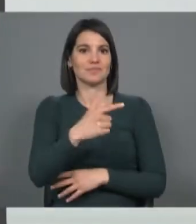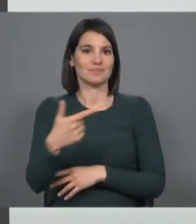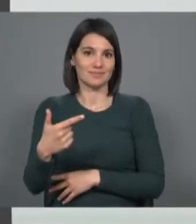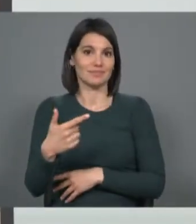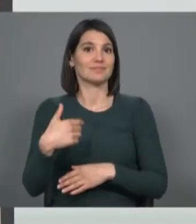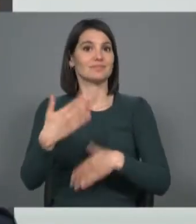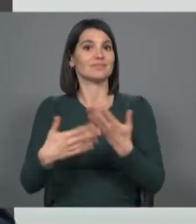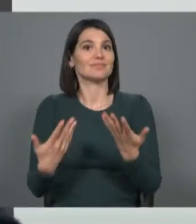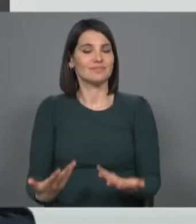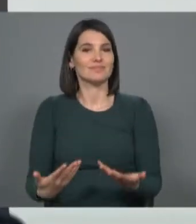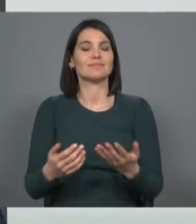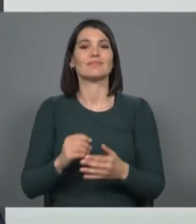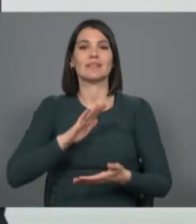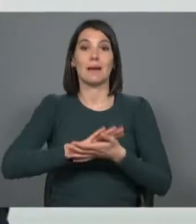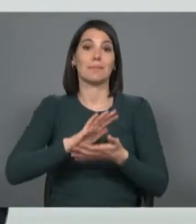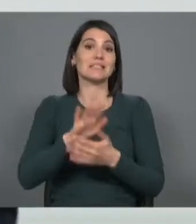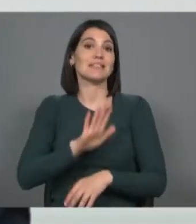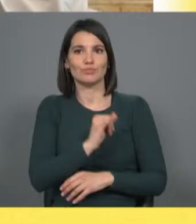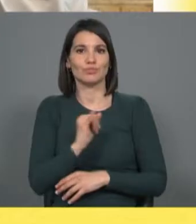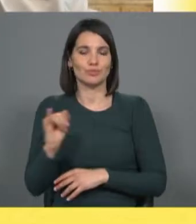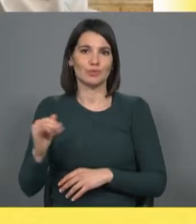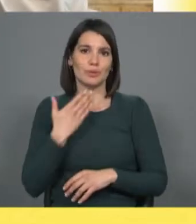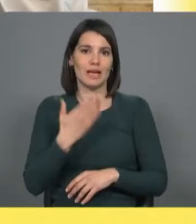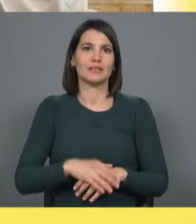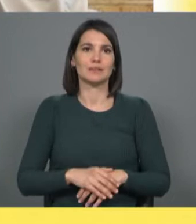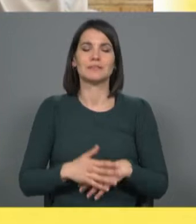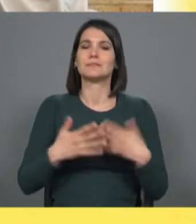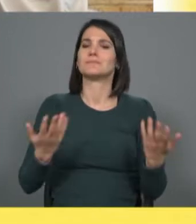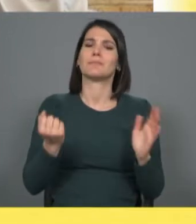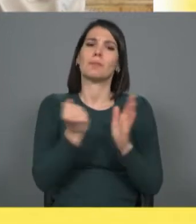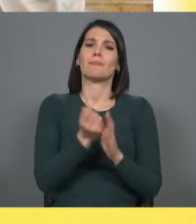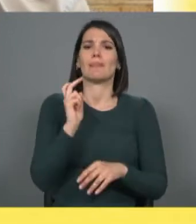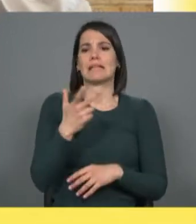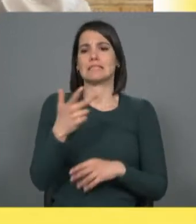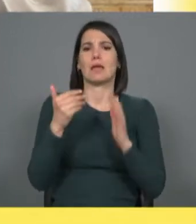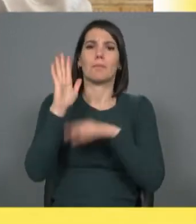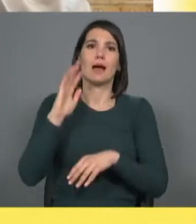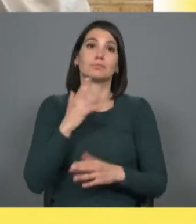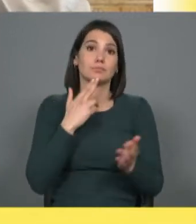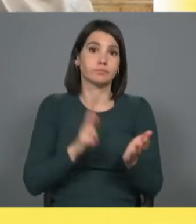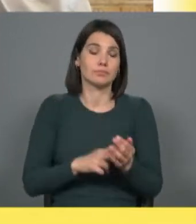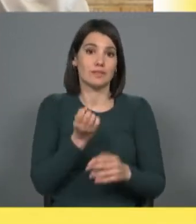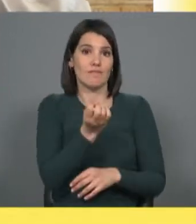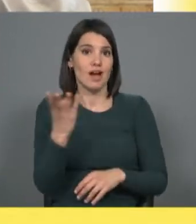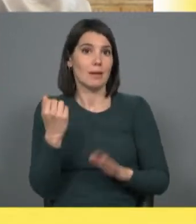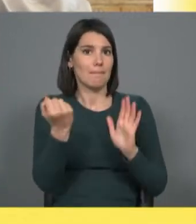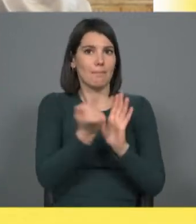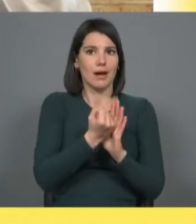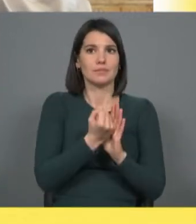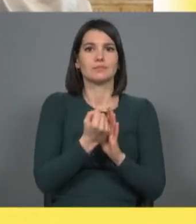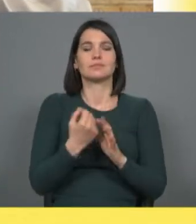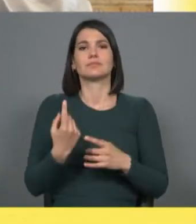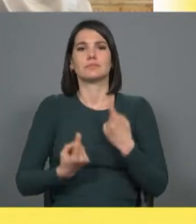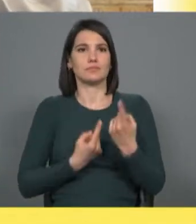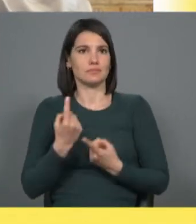Seguimos com a Imprensa Nacional Casa da Moeda. Estamos a falar de marcas centenárias, mas na verdade estamos a falar de várias marcas, muitas